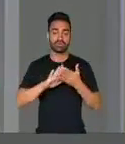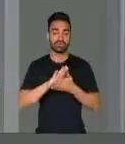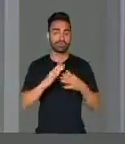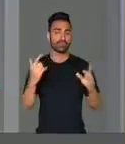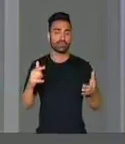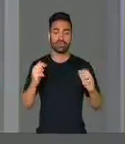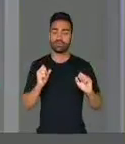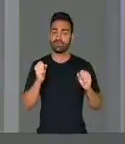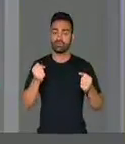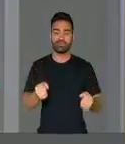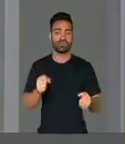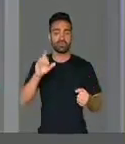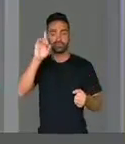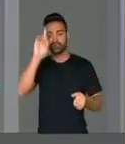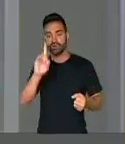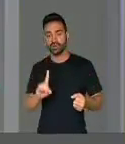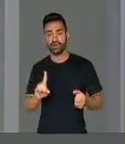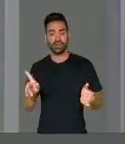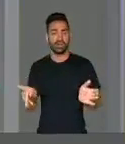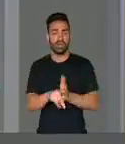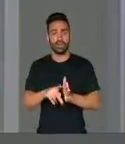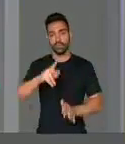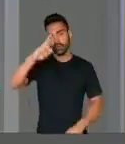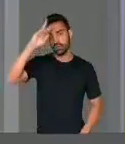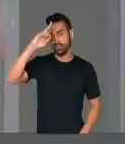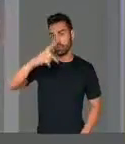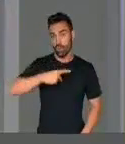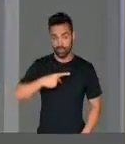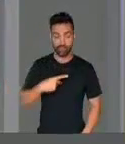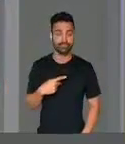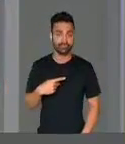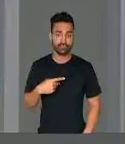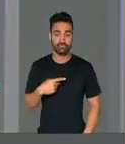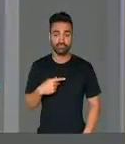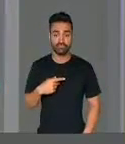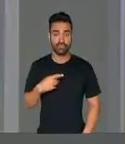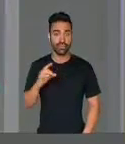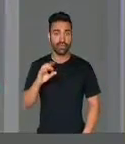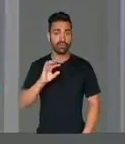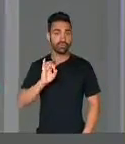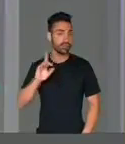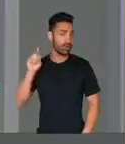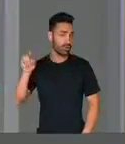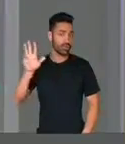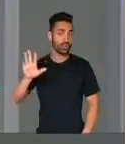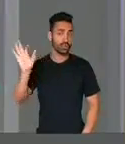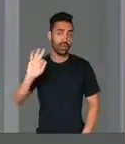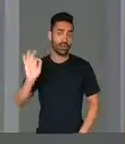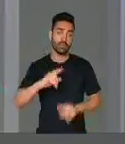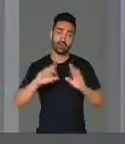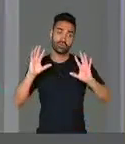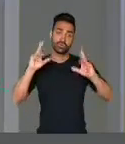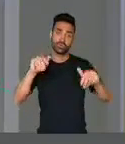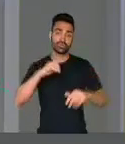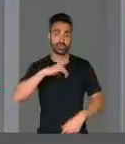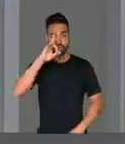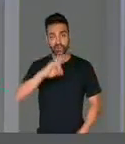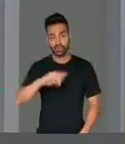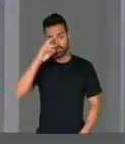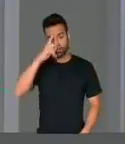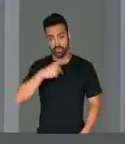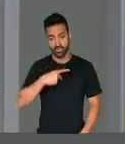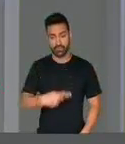defesa dos direitos individuais que não são apenas de Luiz Inácio Lula da Silva. Mas, senhor